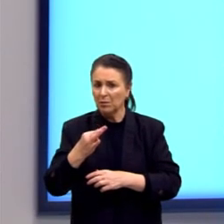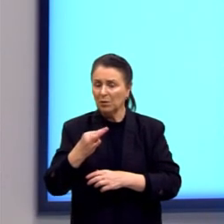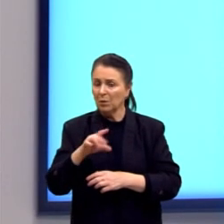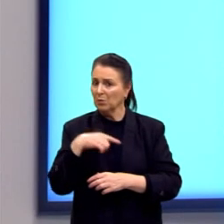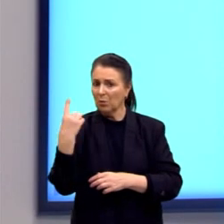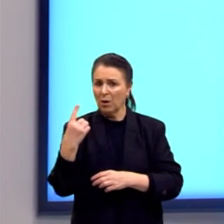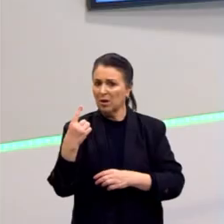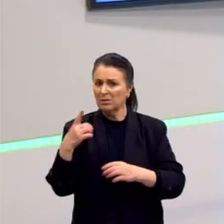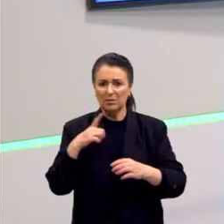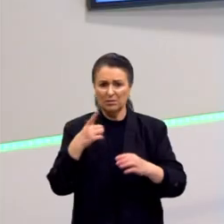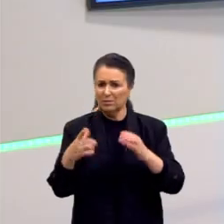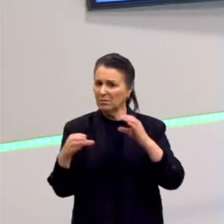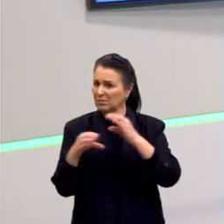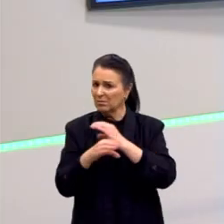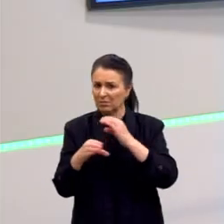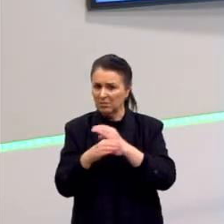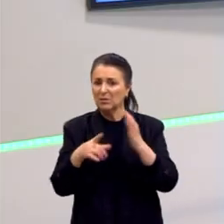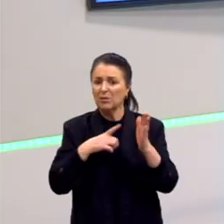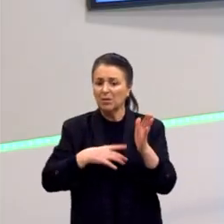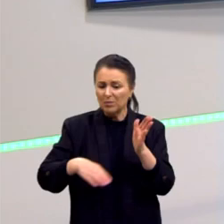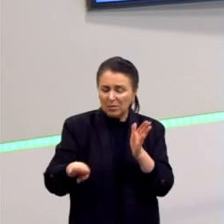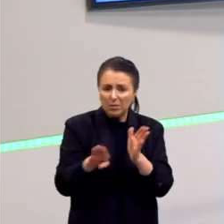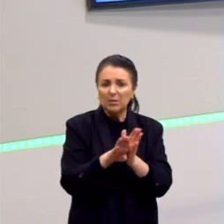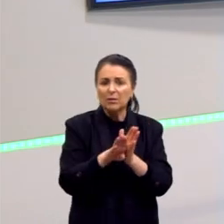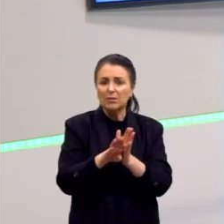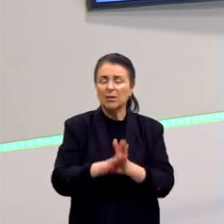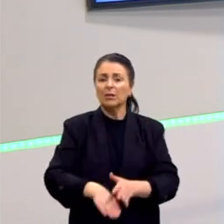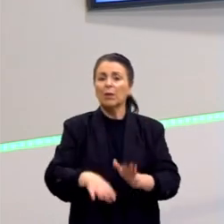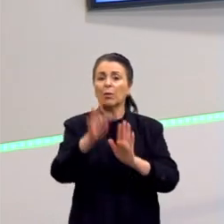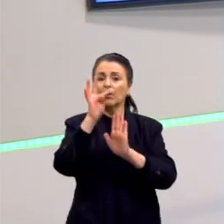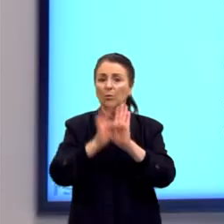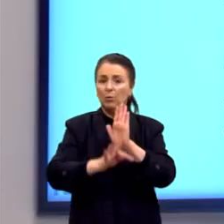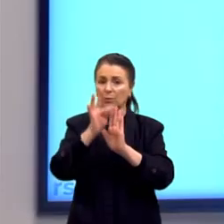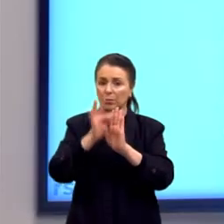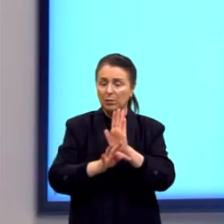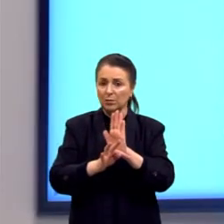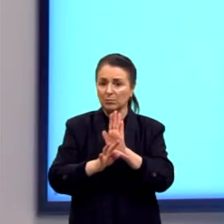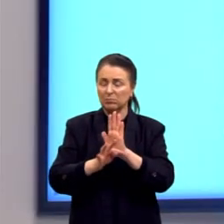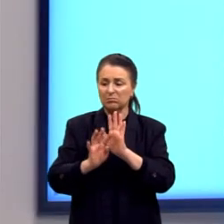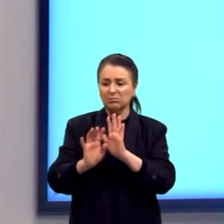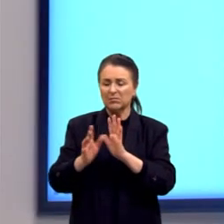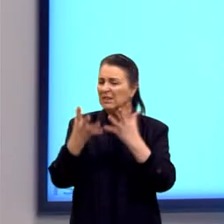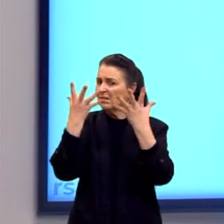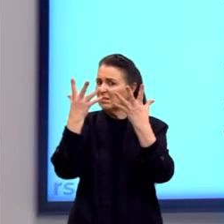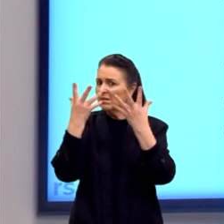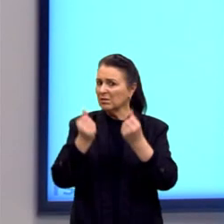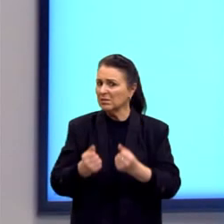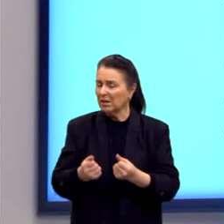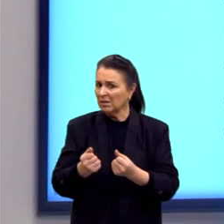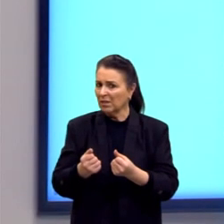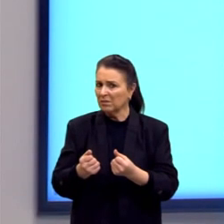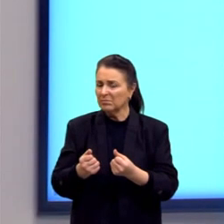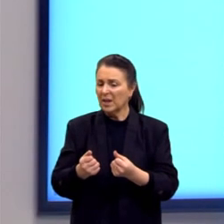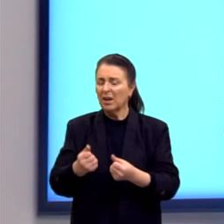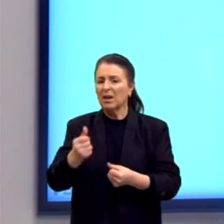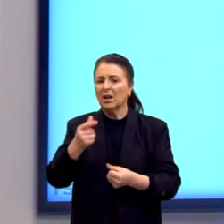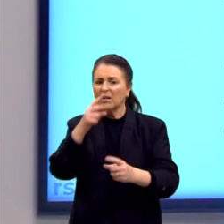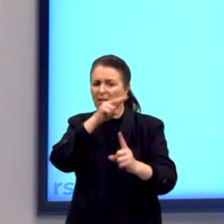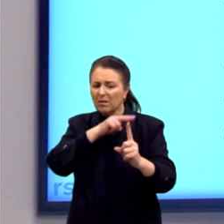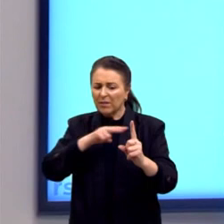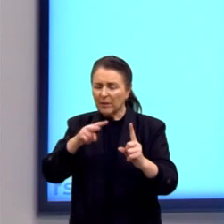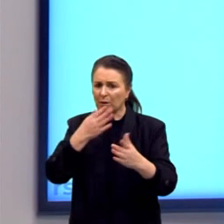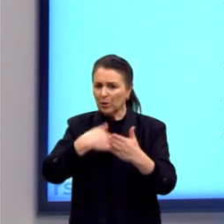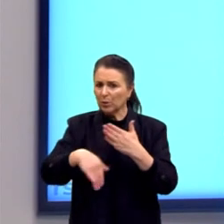Portanto, essa questão da contingência. O o texto fala? A recusa da noção de que tudo é